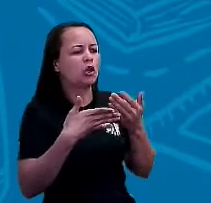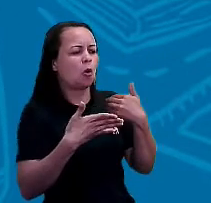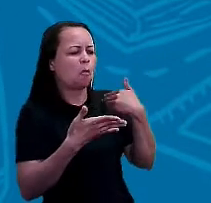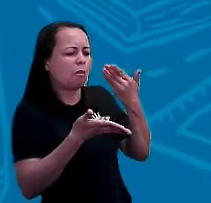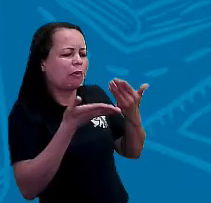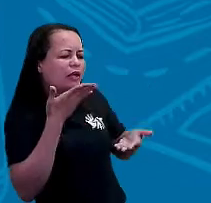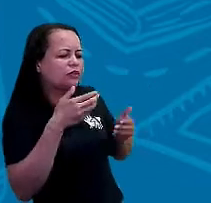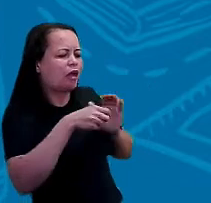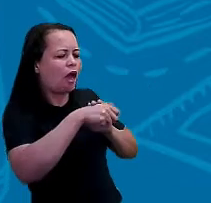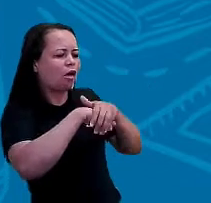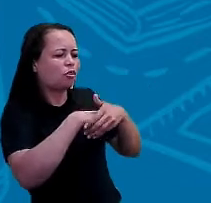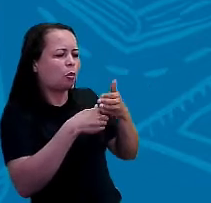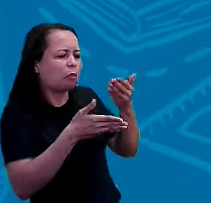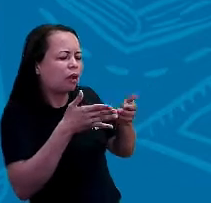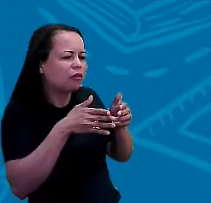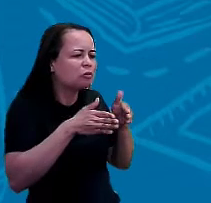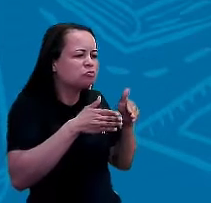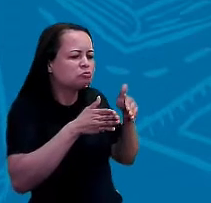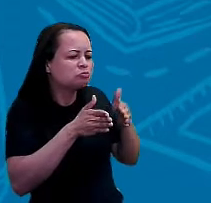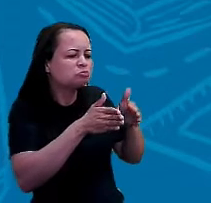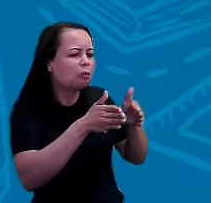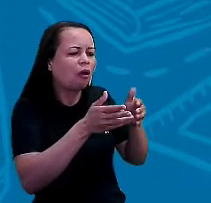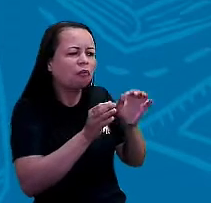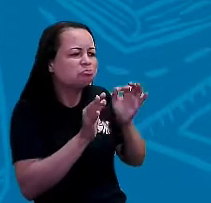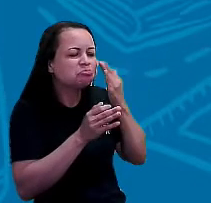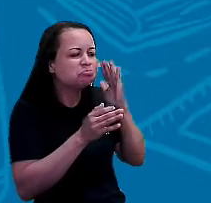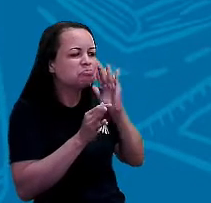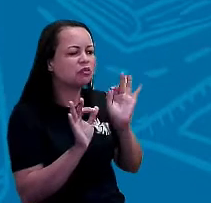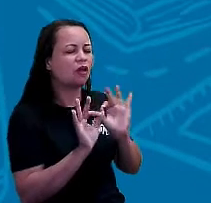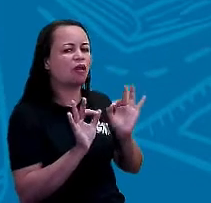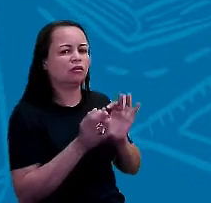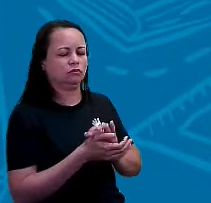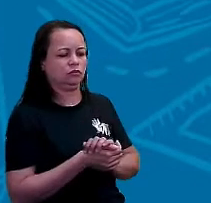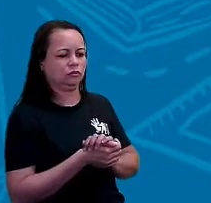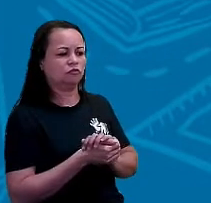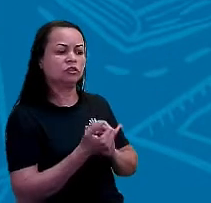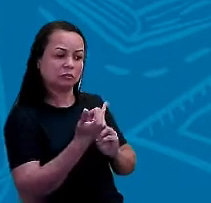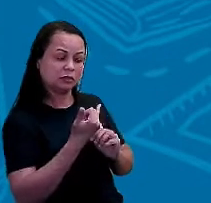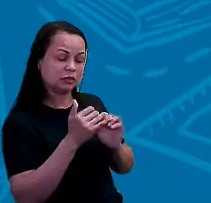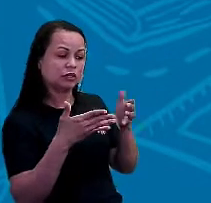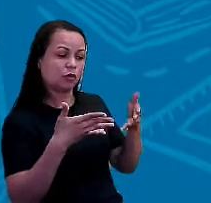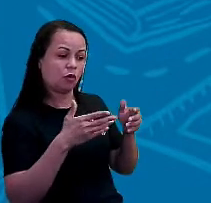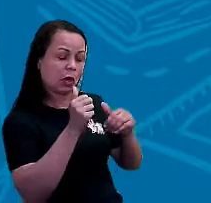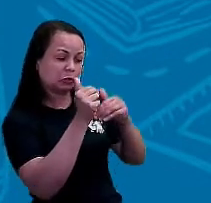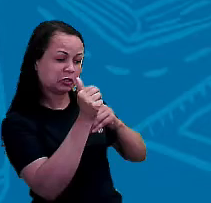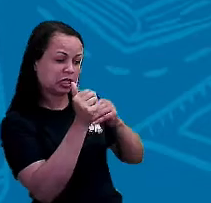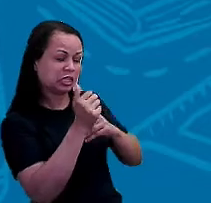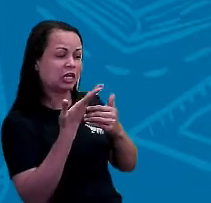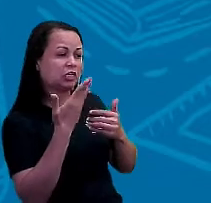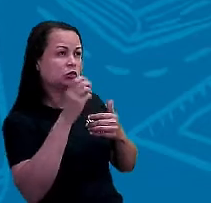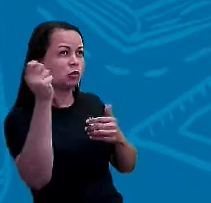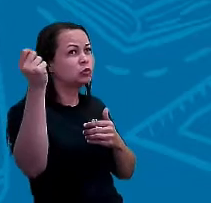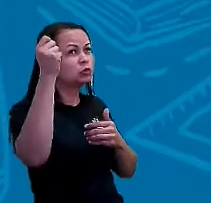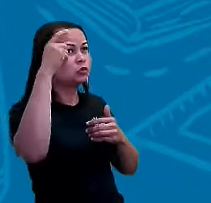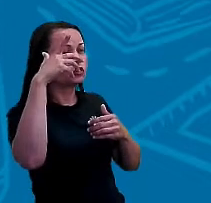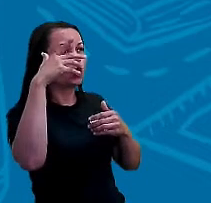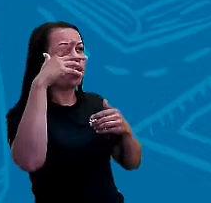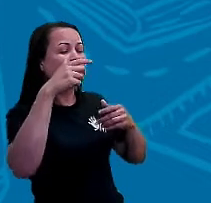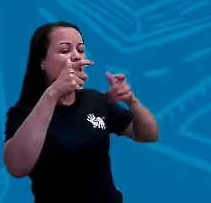como é que eu vou saber? Tendo em vista que o senhor acabou de me dizer que o sol é o segredo para a gente conseguir se